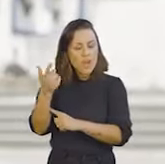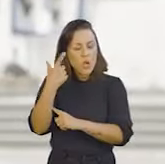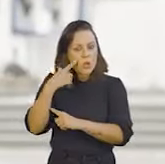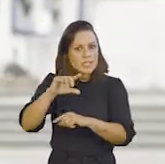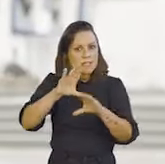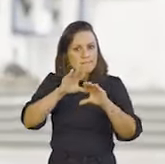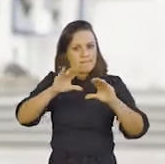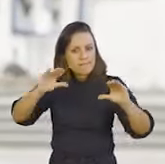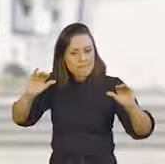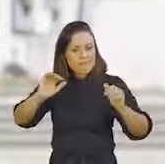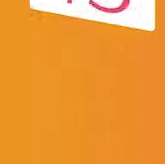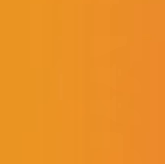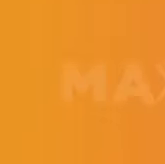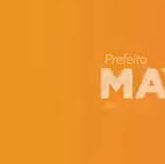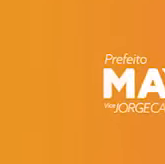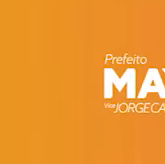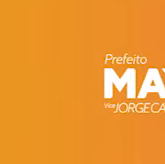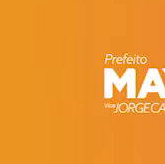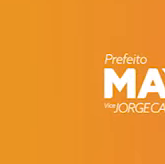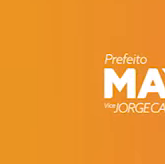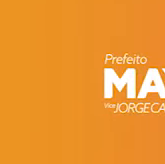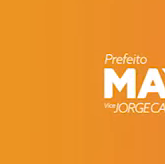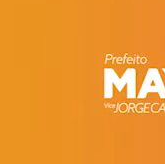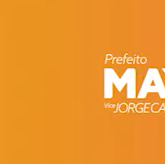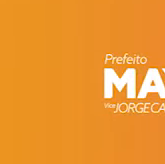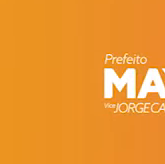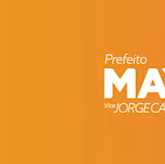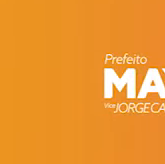vitória de Vila Velha nas urnas. É o Max!